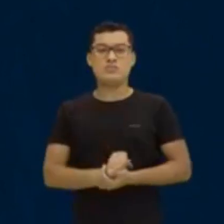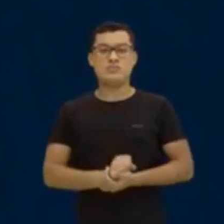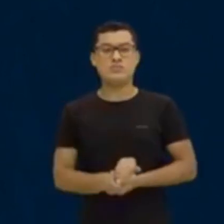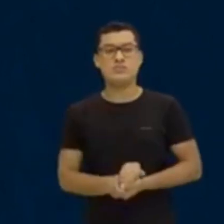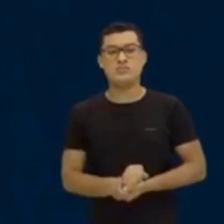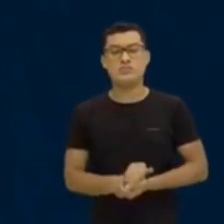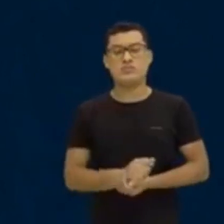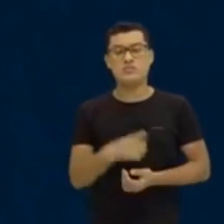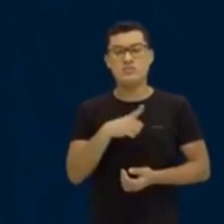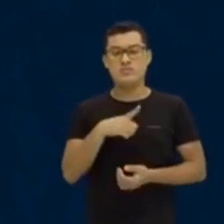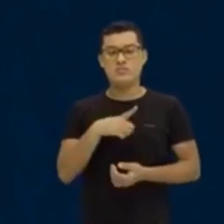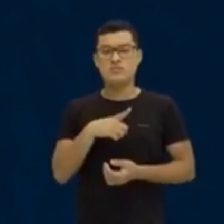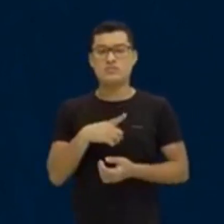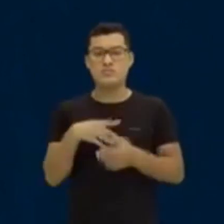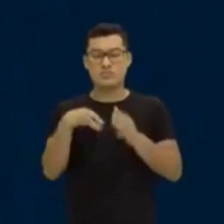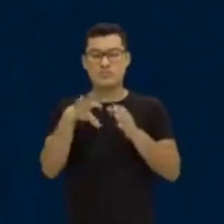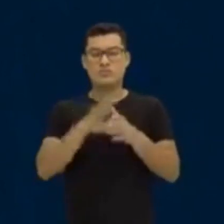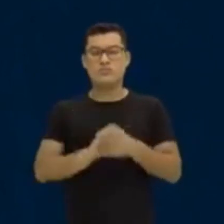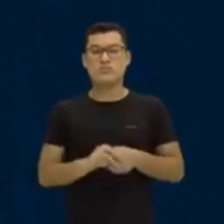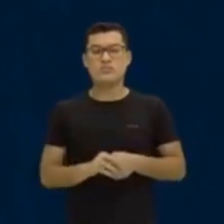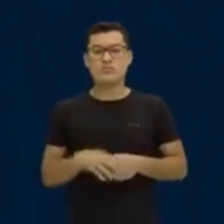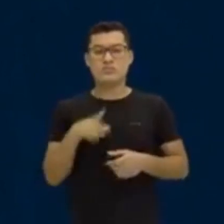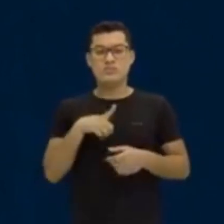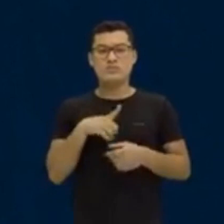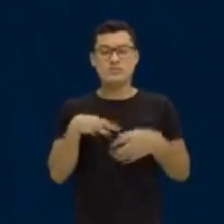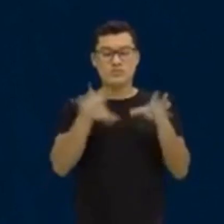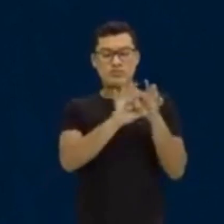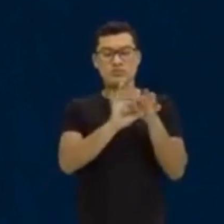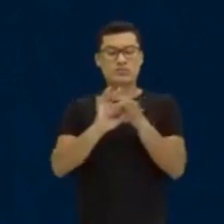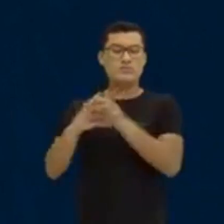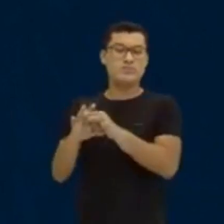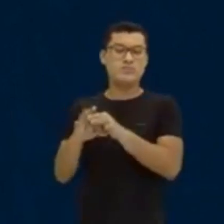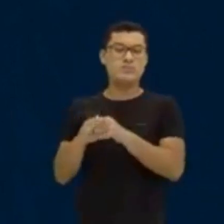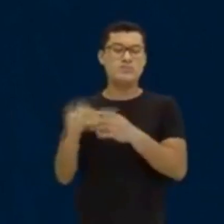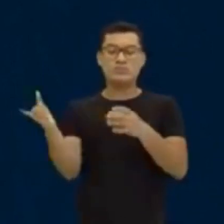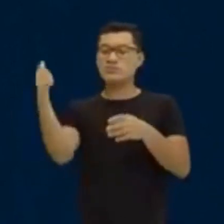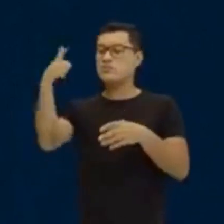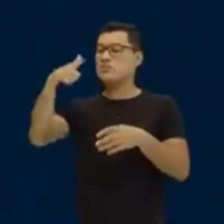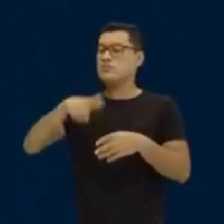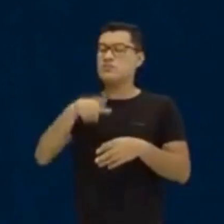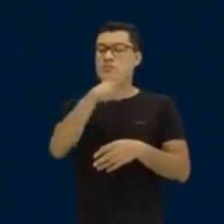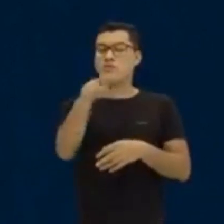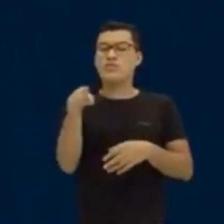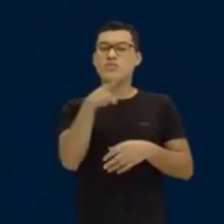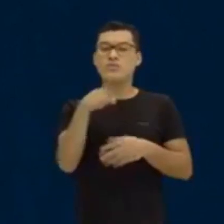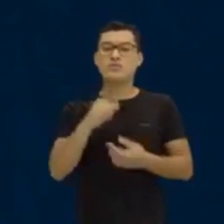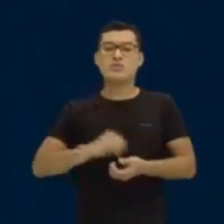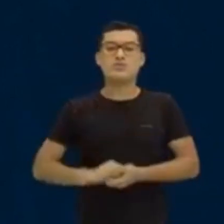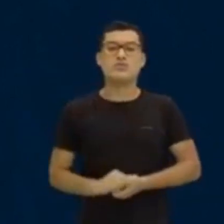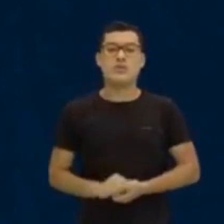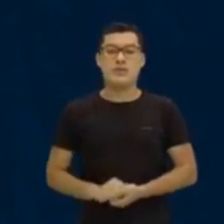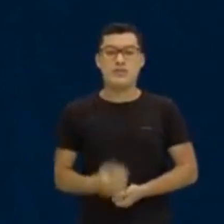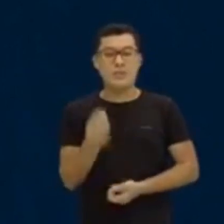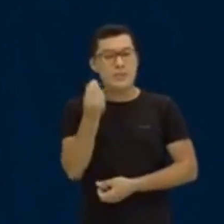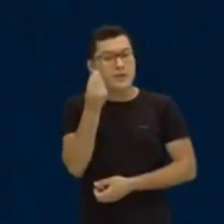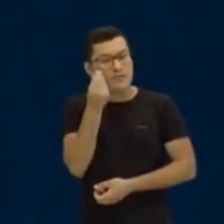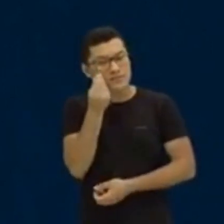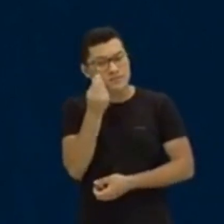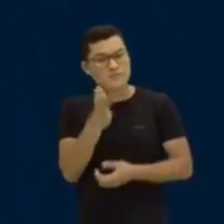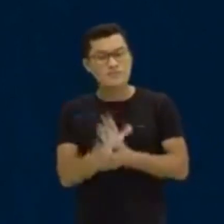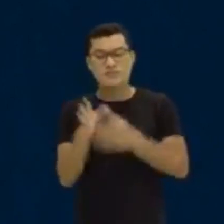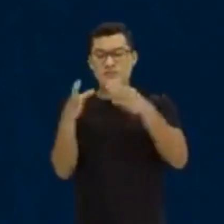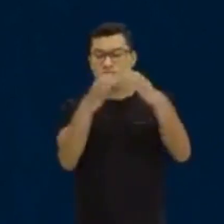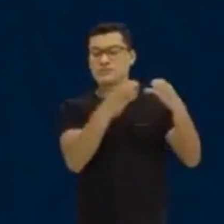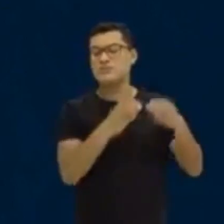composta. Mas antes dela, eu gosto sempre de retornar aqui com vocês e olhar para cada um de